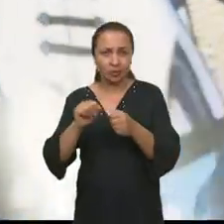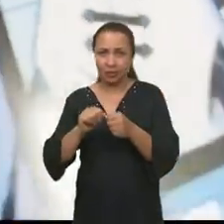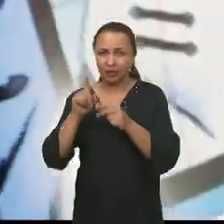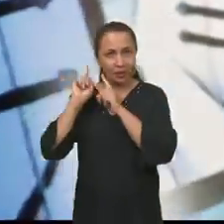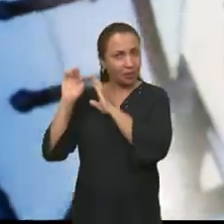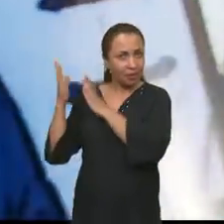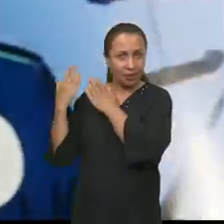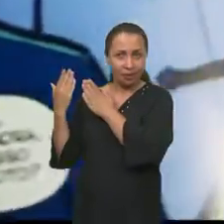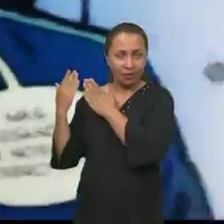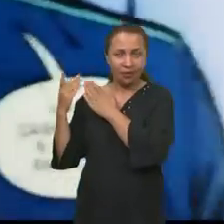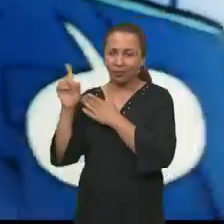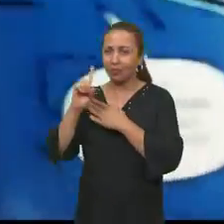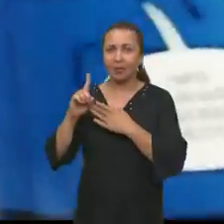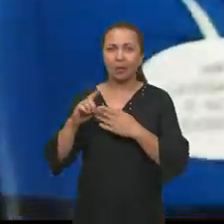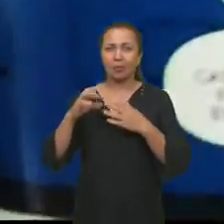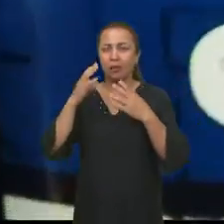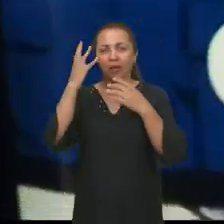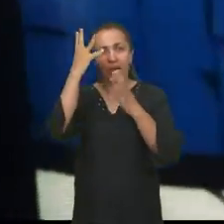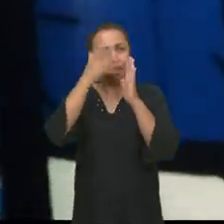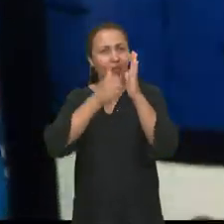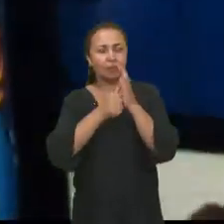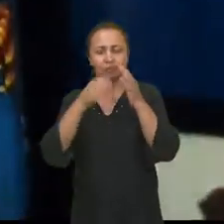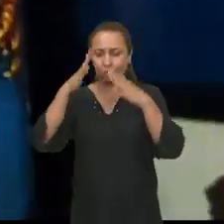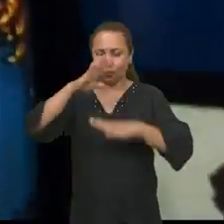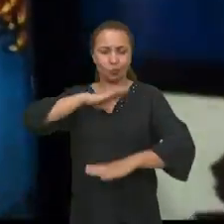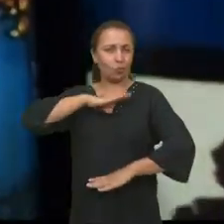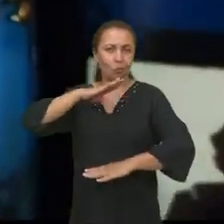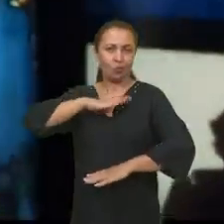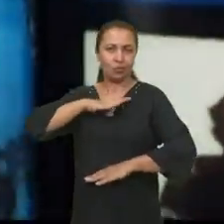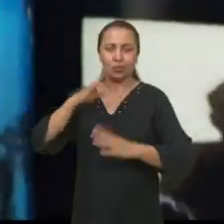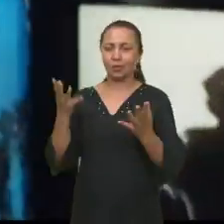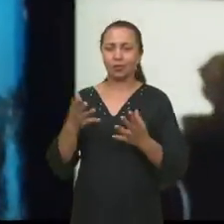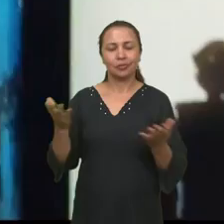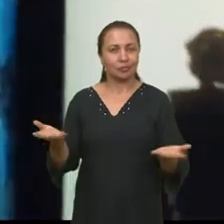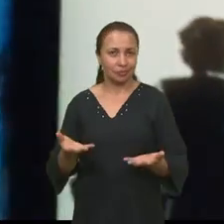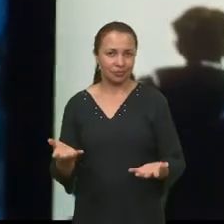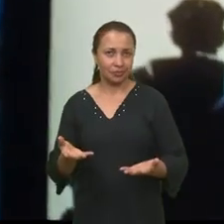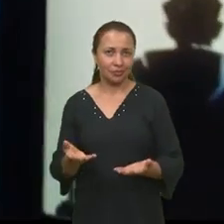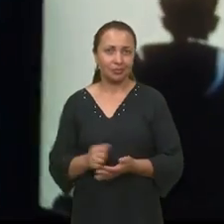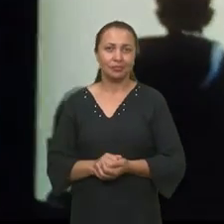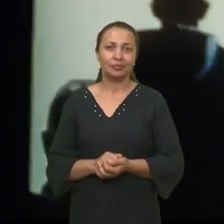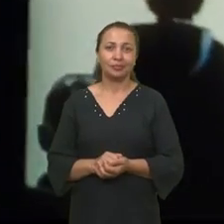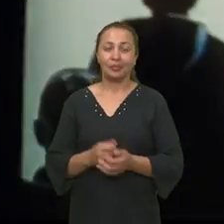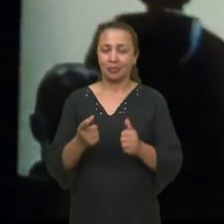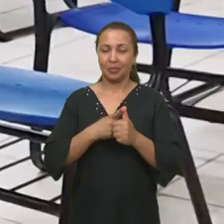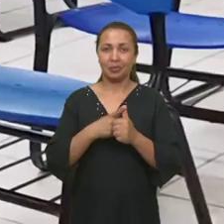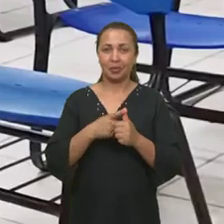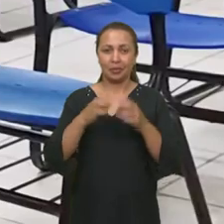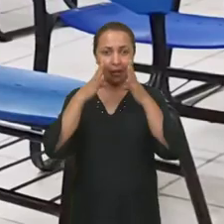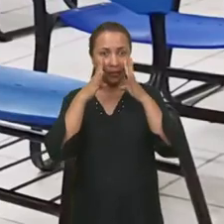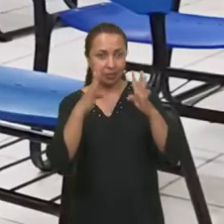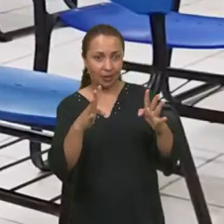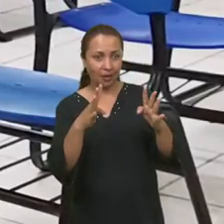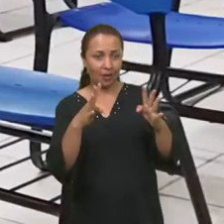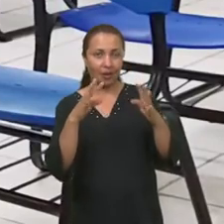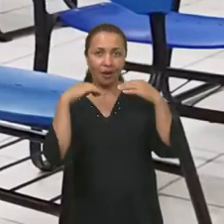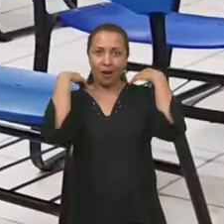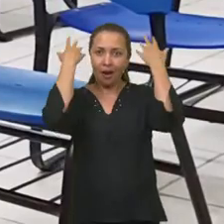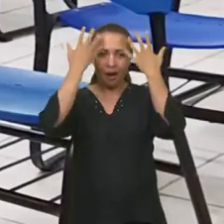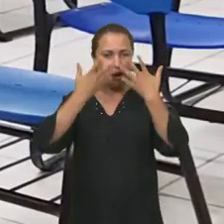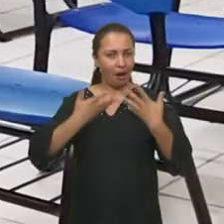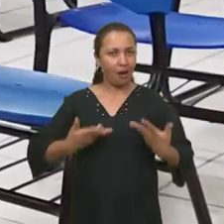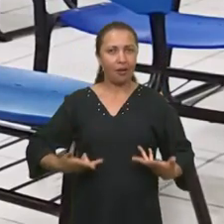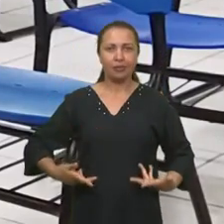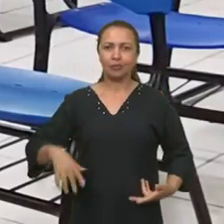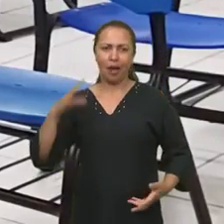elas faziam lá e não por sua característica física. E já nos mais recentes, a primeira coisa que chama atenção é a